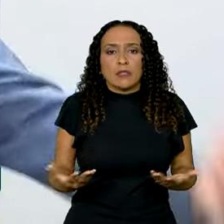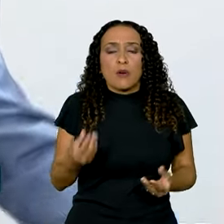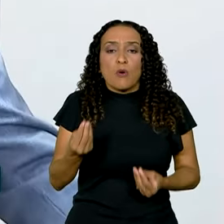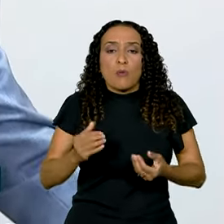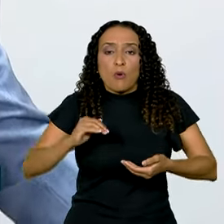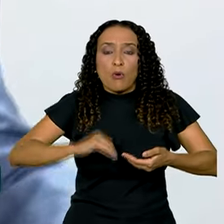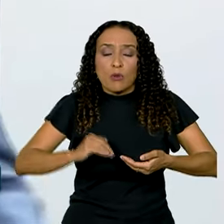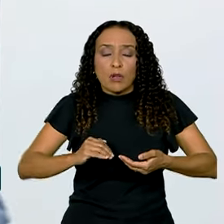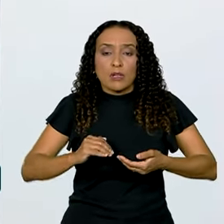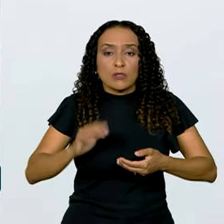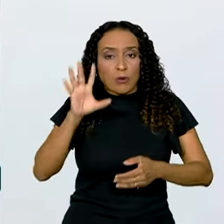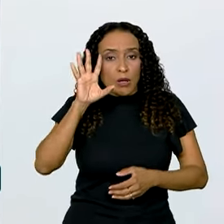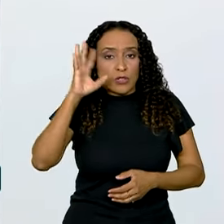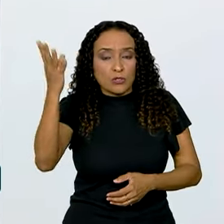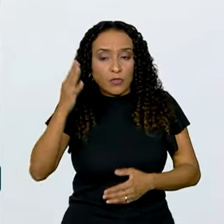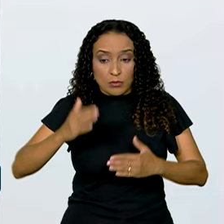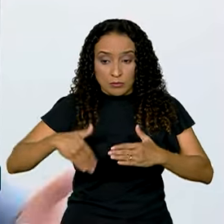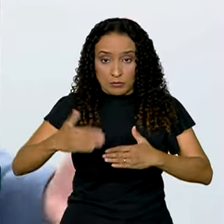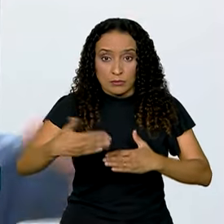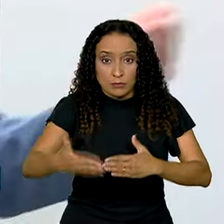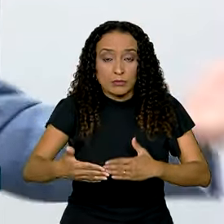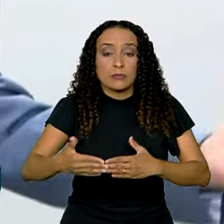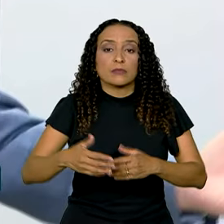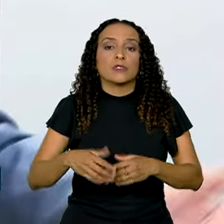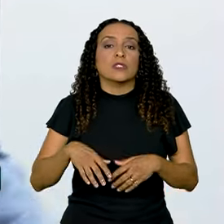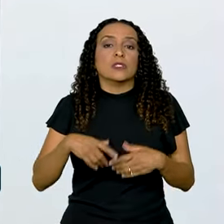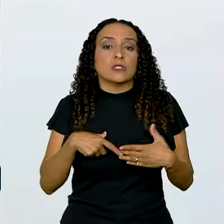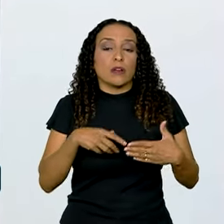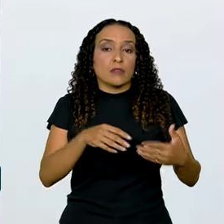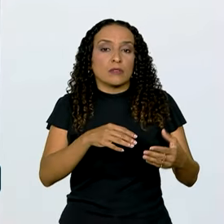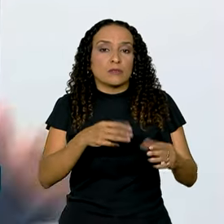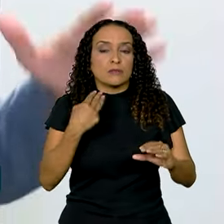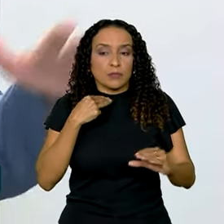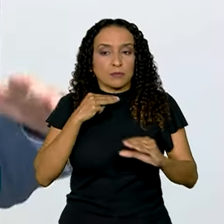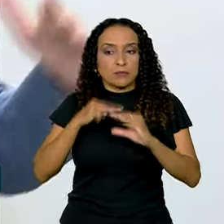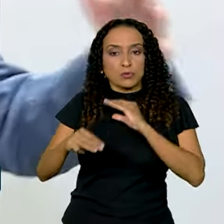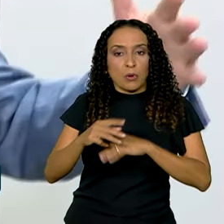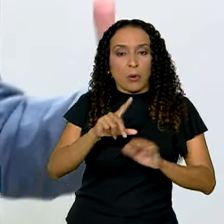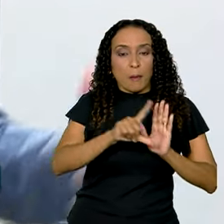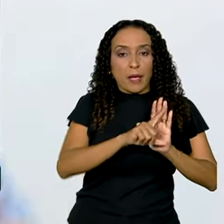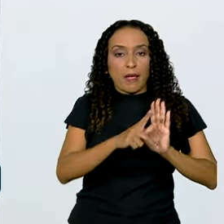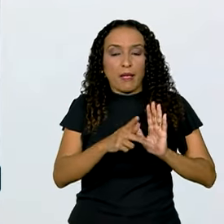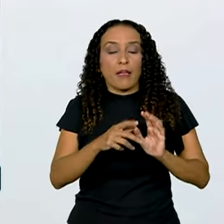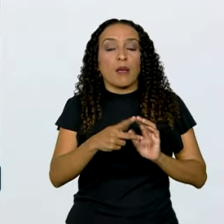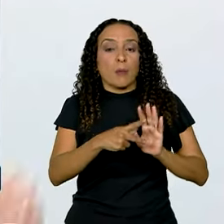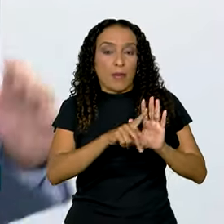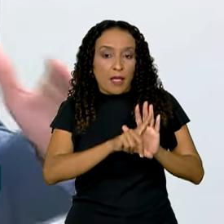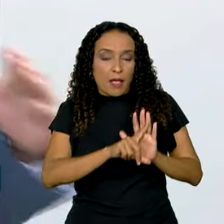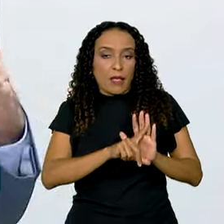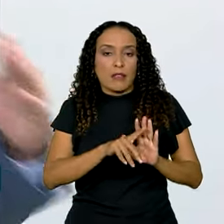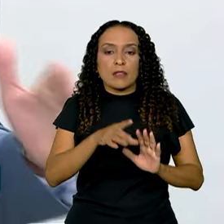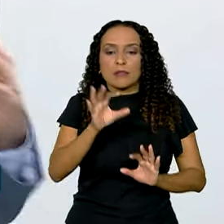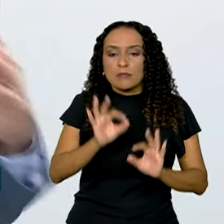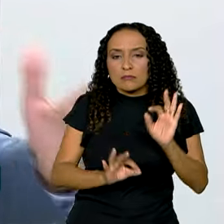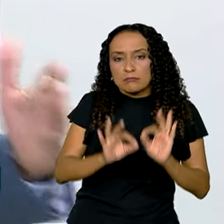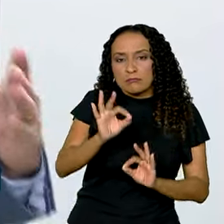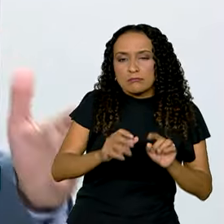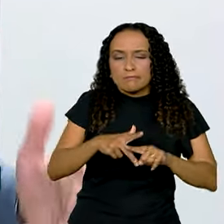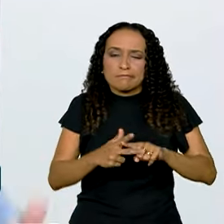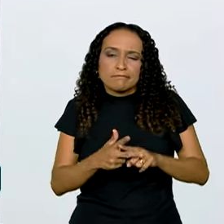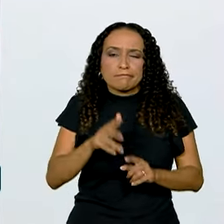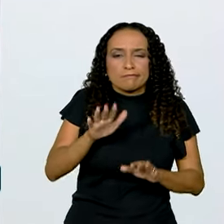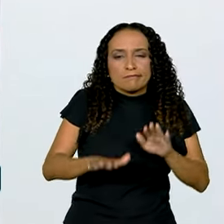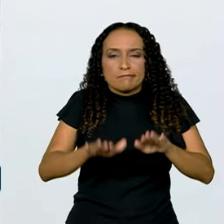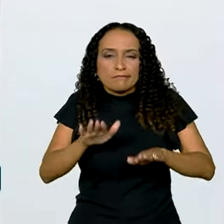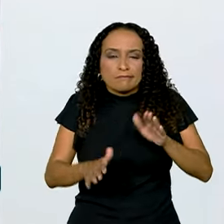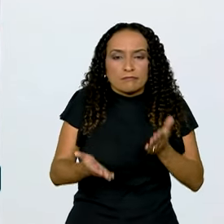o Congresso decidiu prorrogar, nós encaminhamos um PL moderando, tentando achar um meio